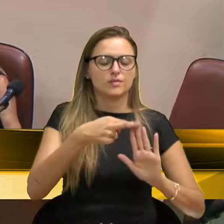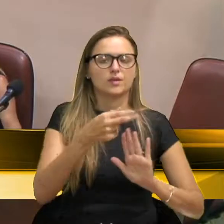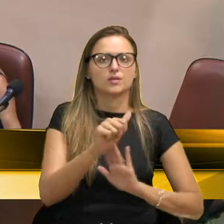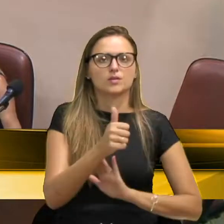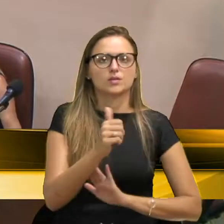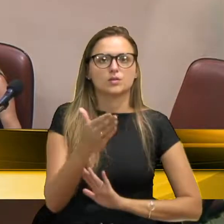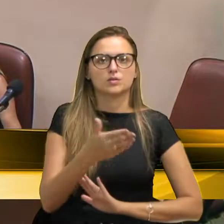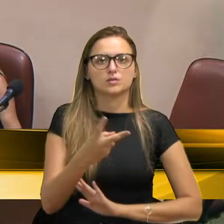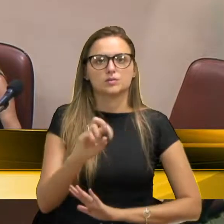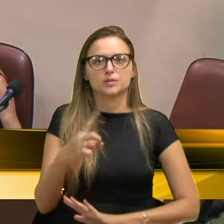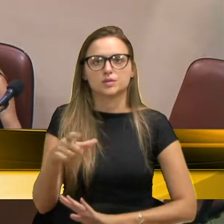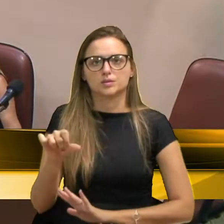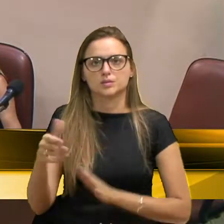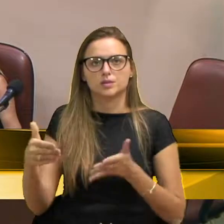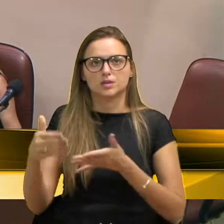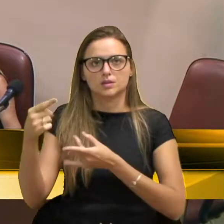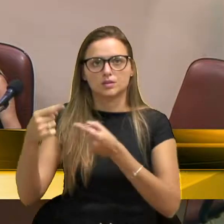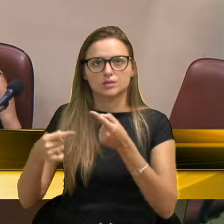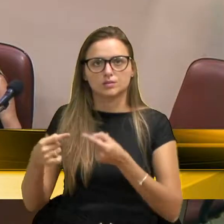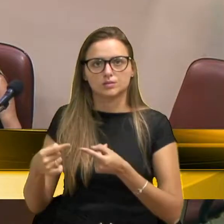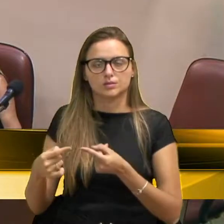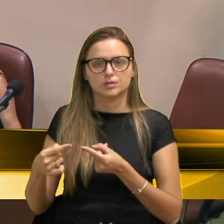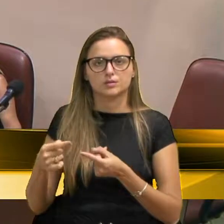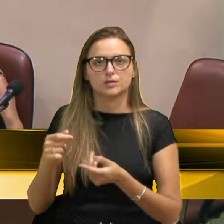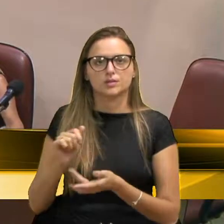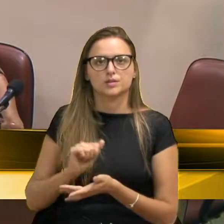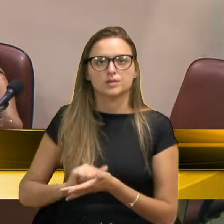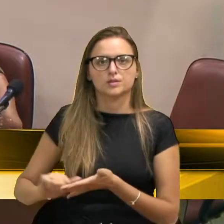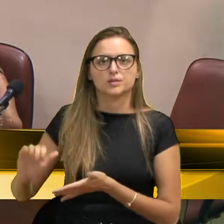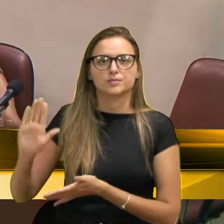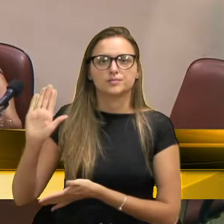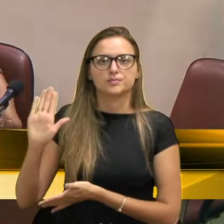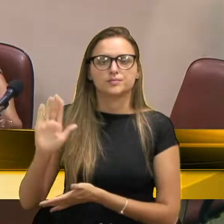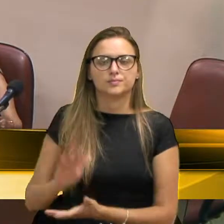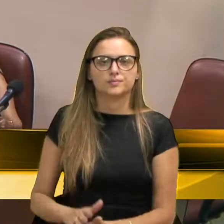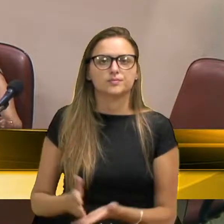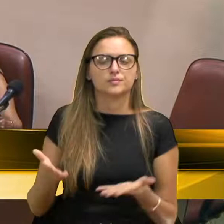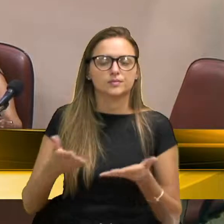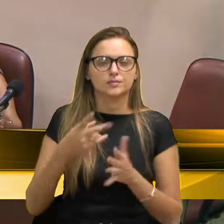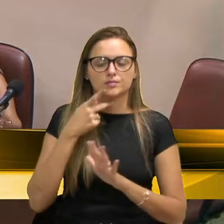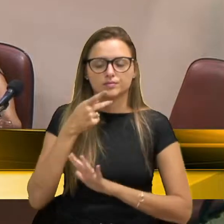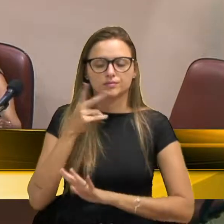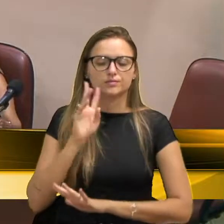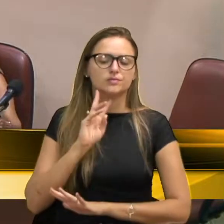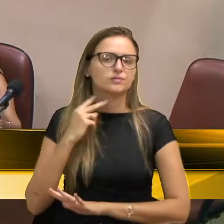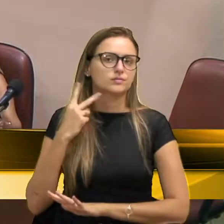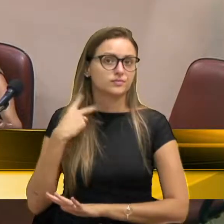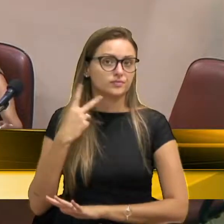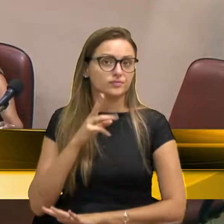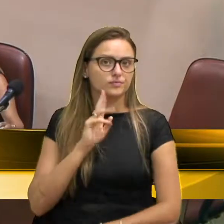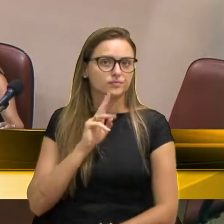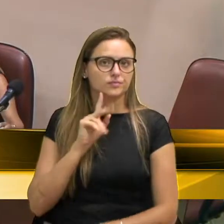para 2019, está em discussão. Com a palavra o vereador proponente.